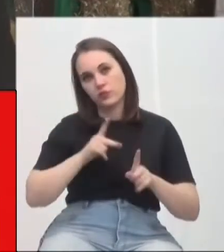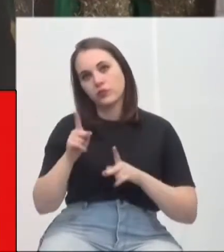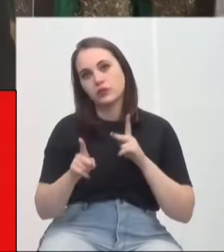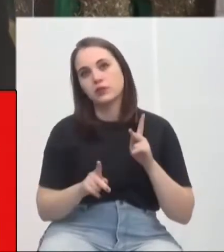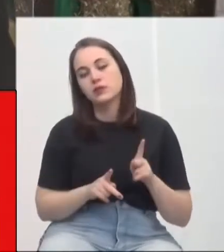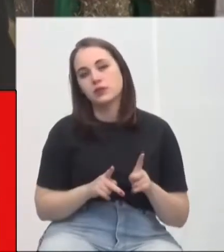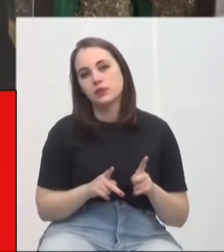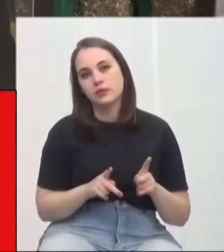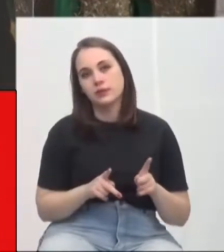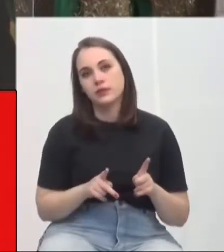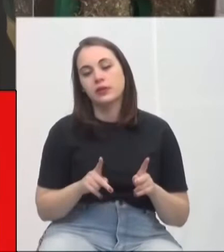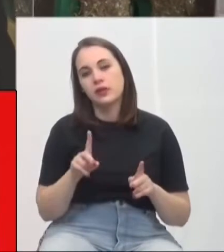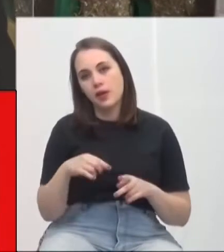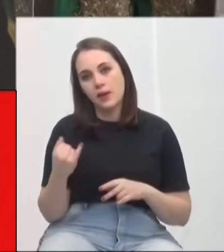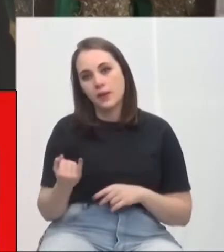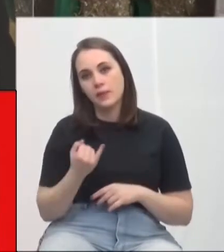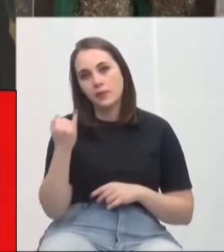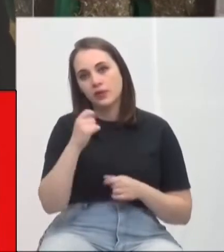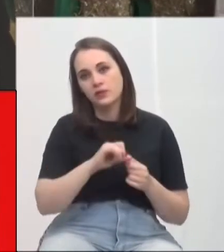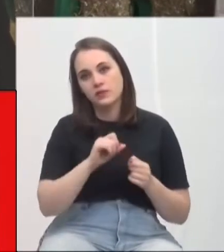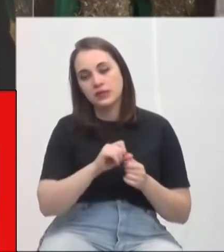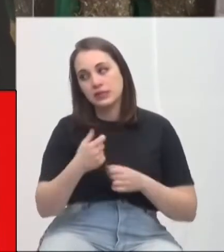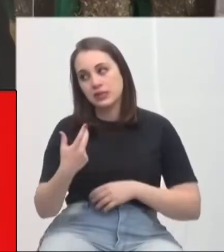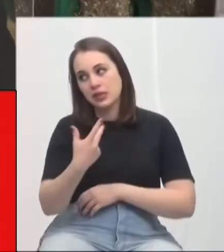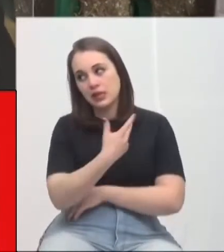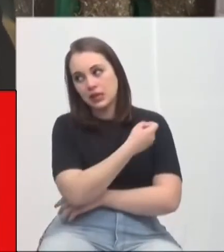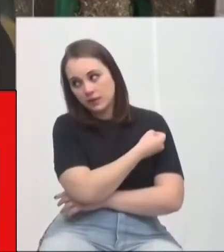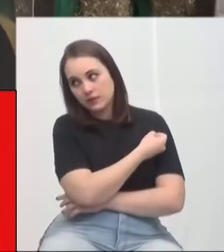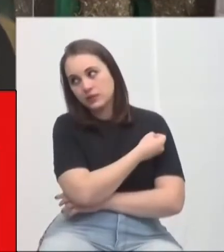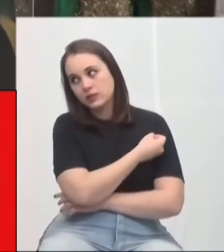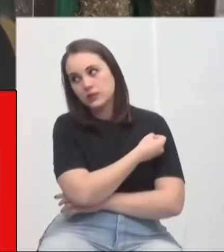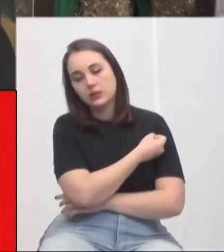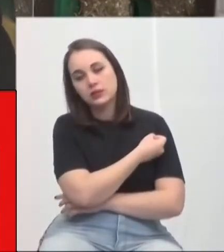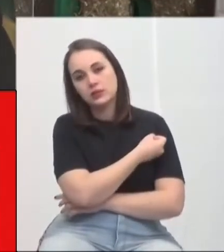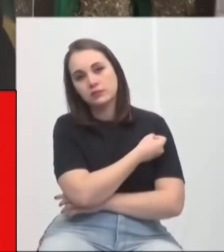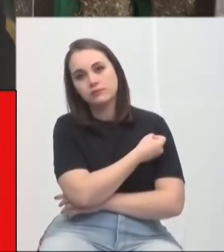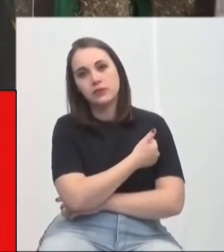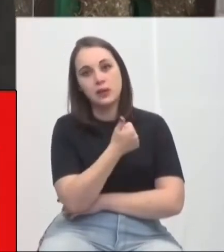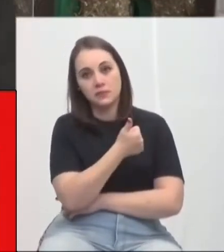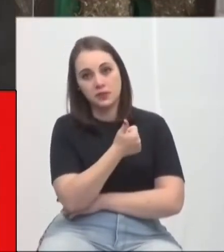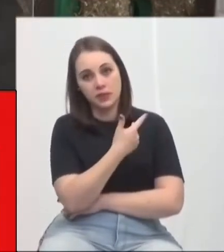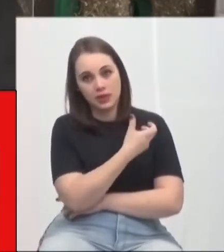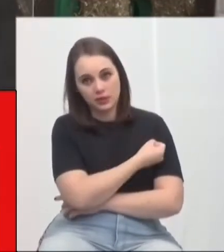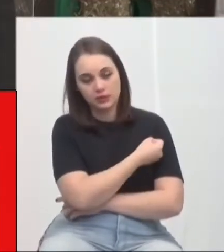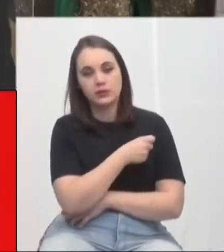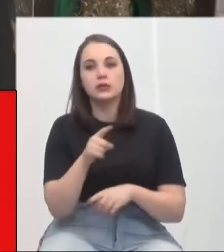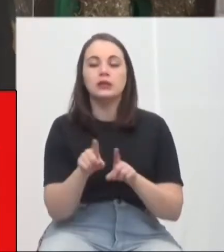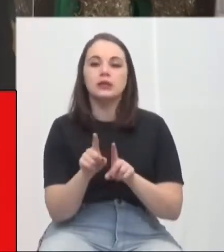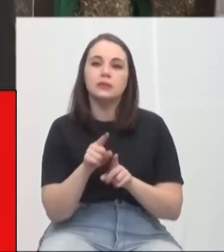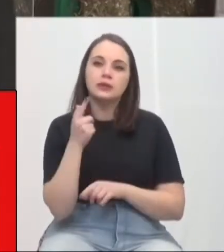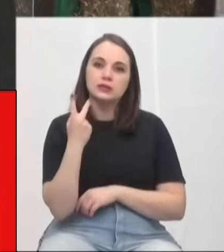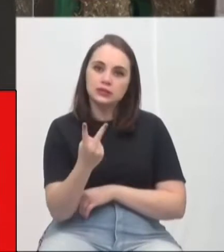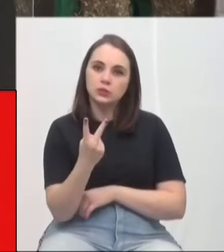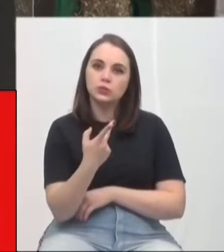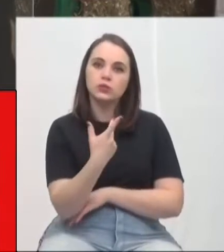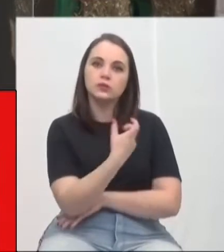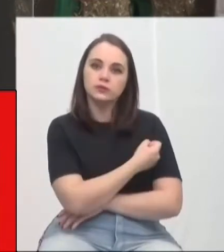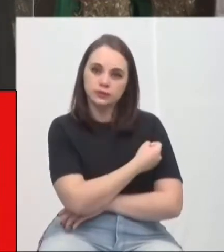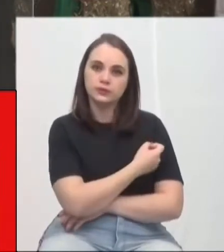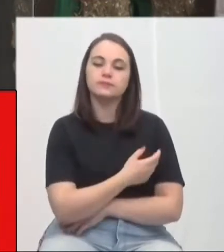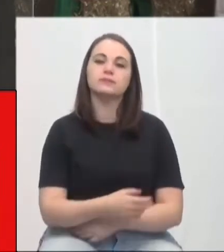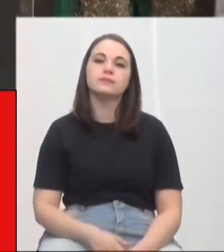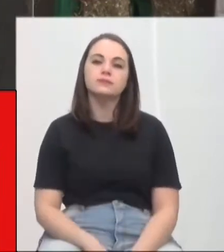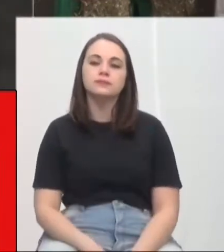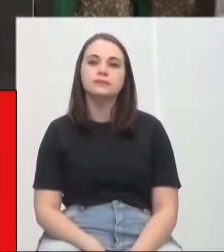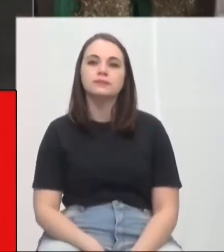de que é importante fazer a vacina no chamamento na primeira dose ou na segunda dose. Agora,